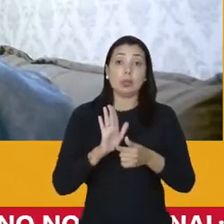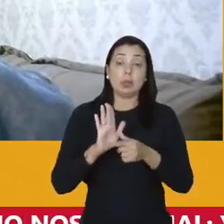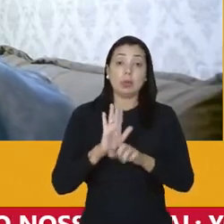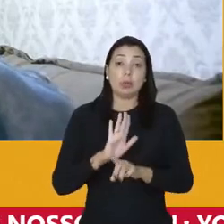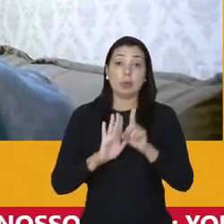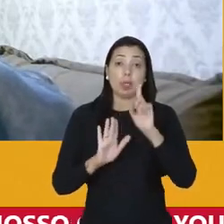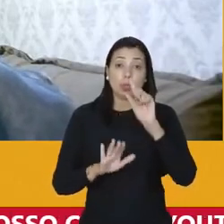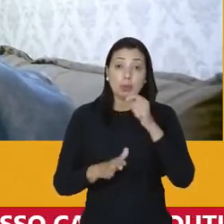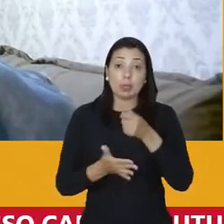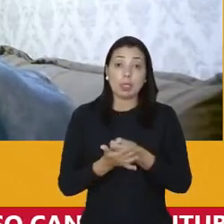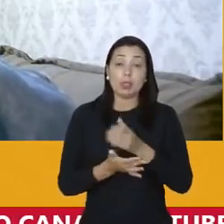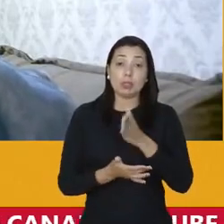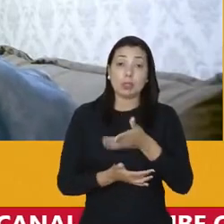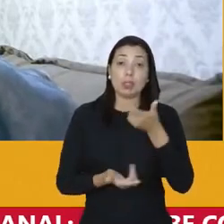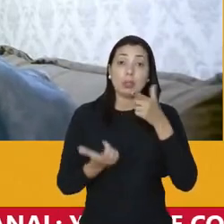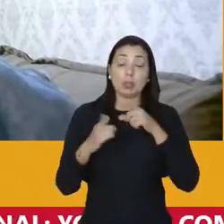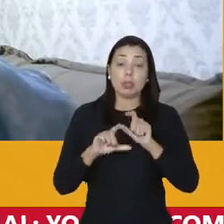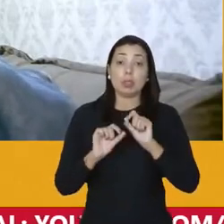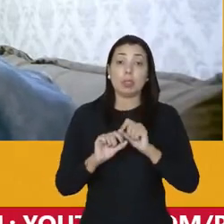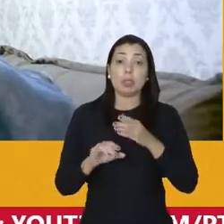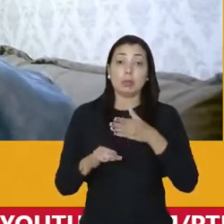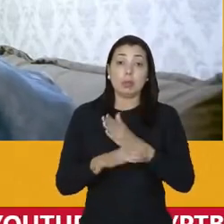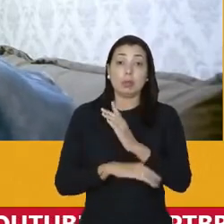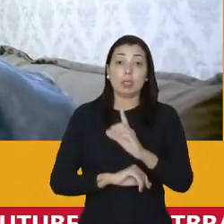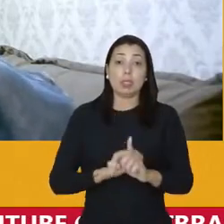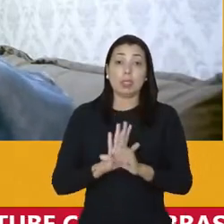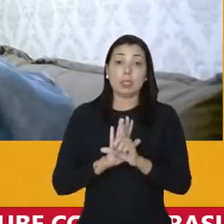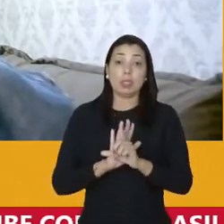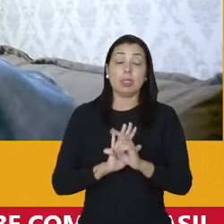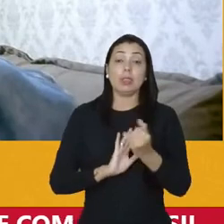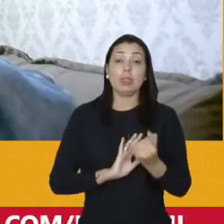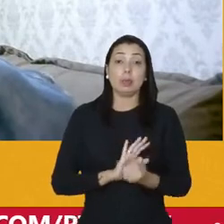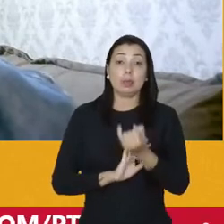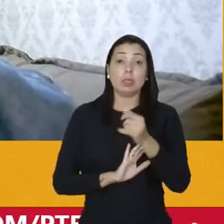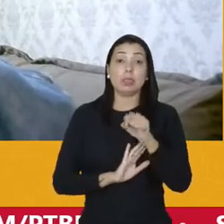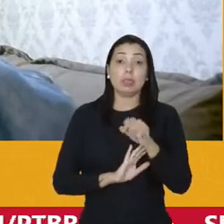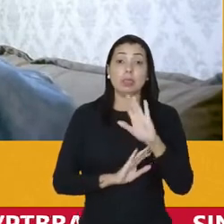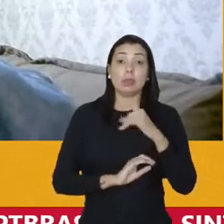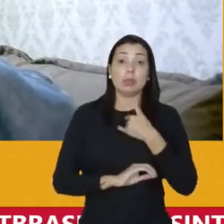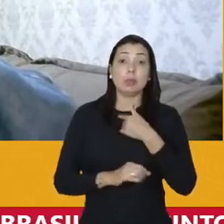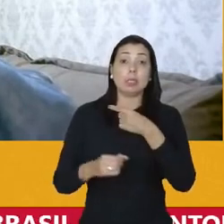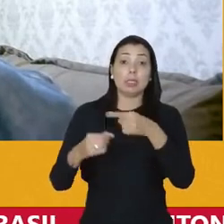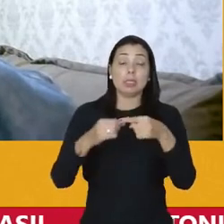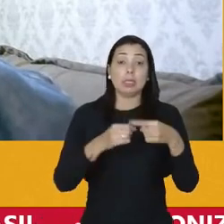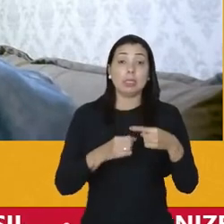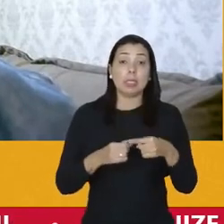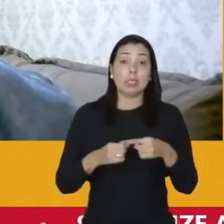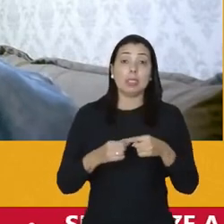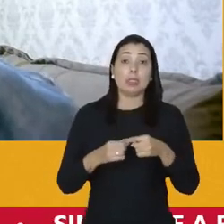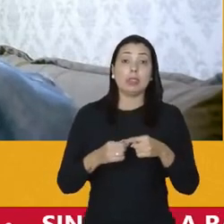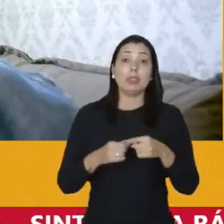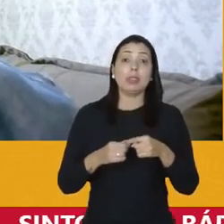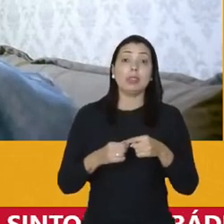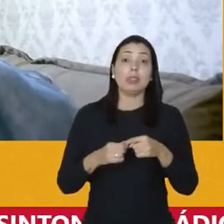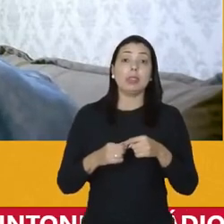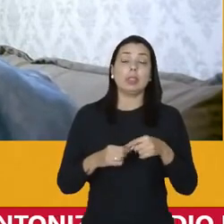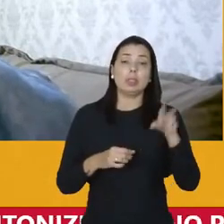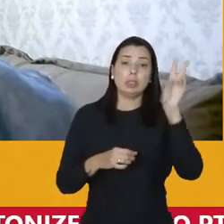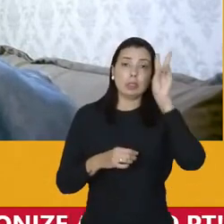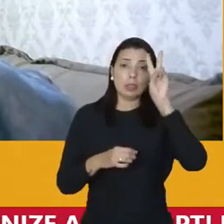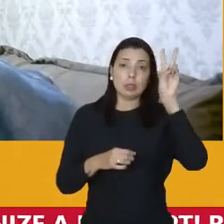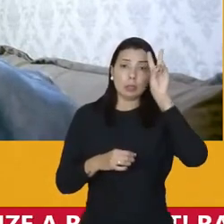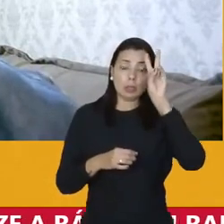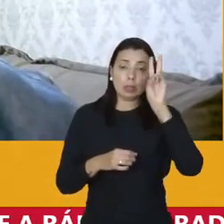primeiro ano de mandato já consegue aprovar uma lei de tamanha importância numa cidade tão emblemática histórica